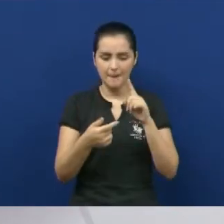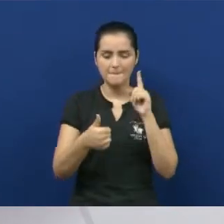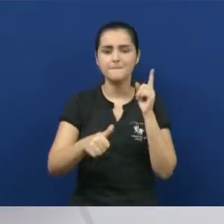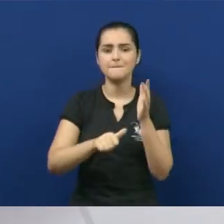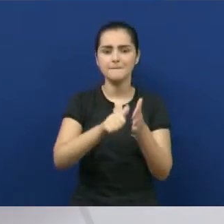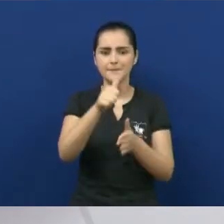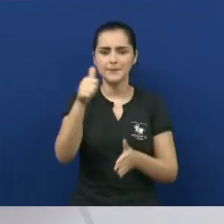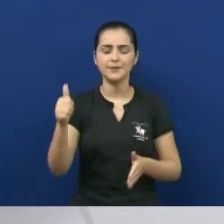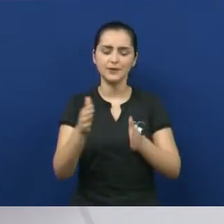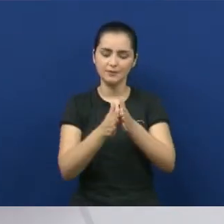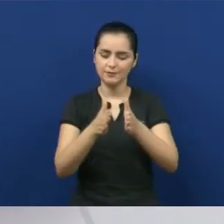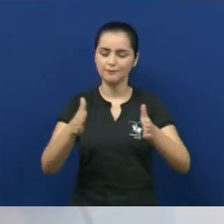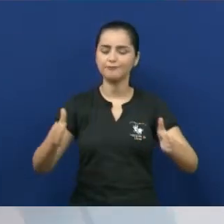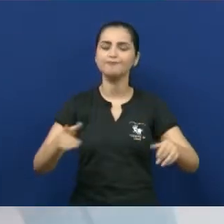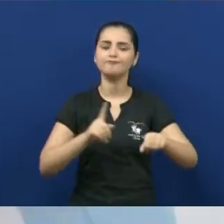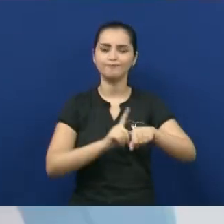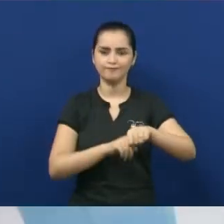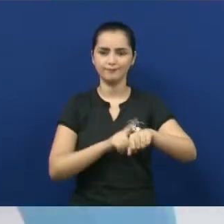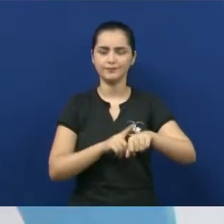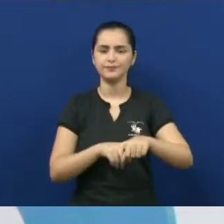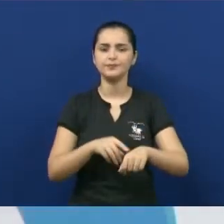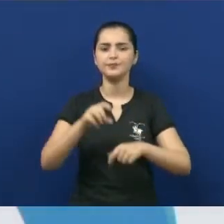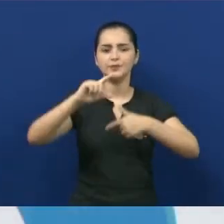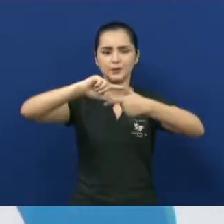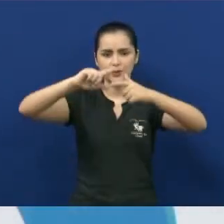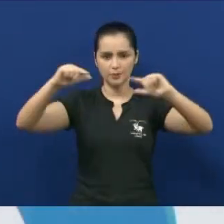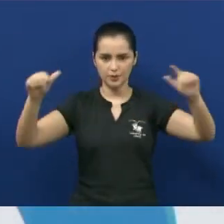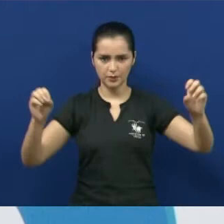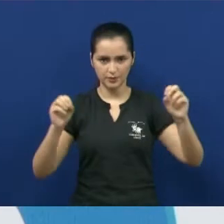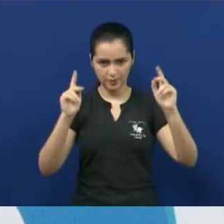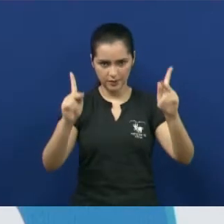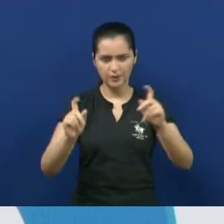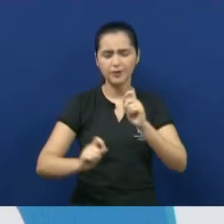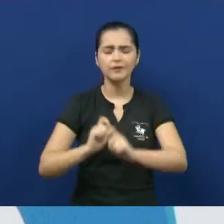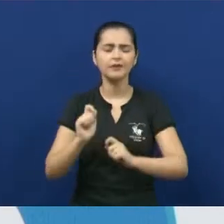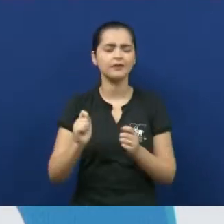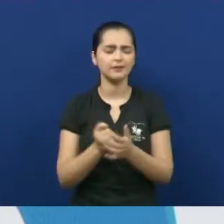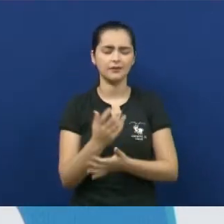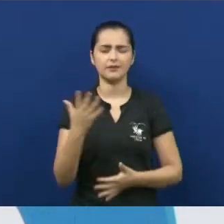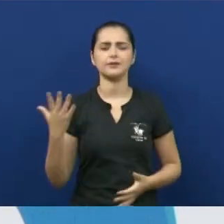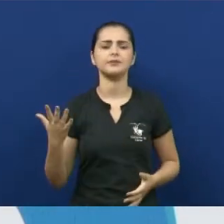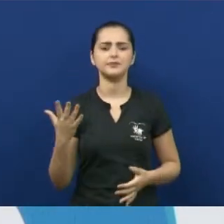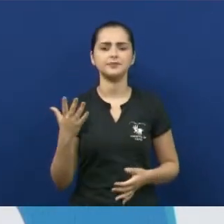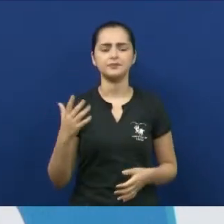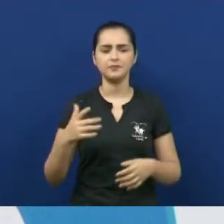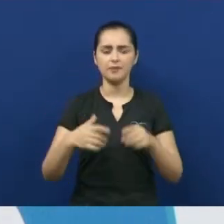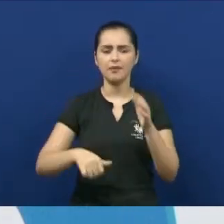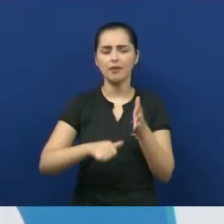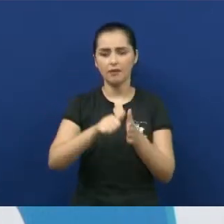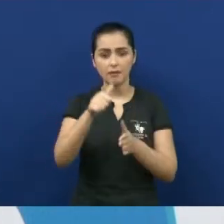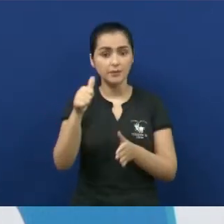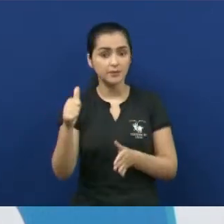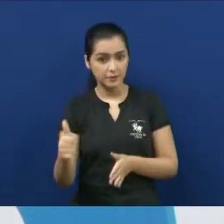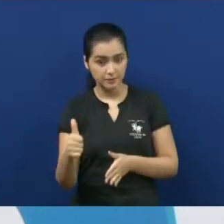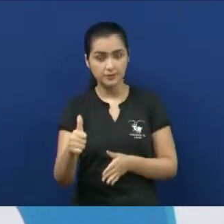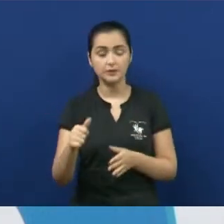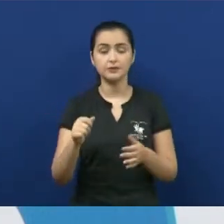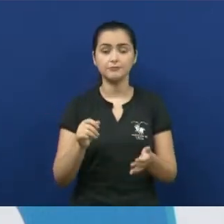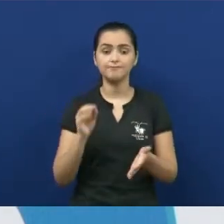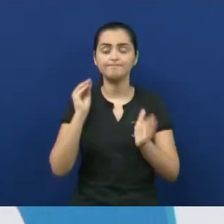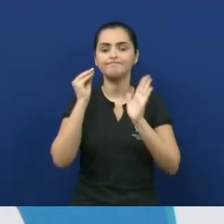fase do modernismo, ok? O que acontece? A primeira fase, foi